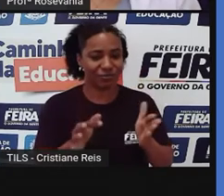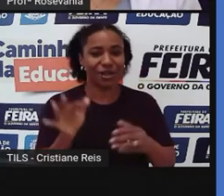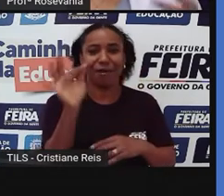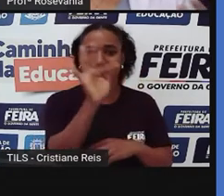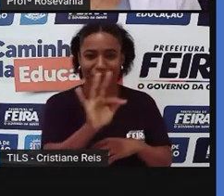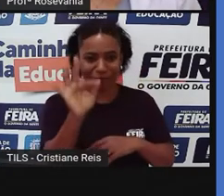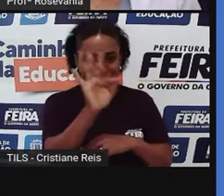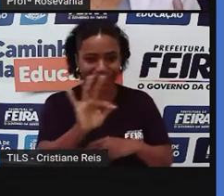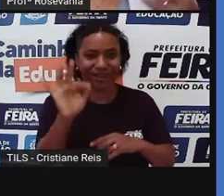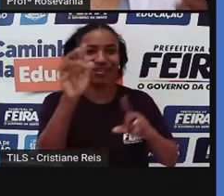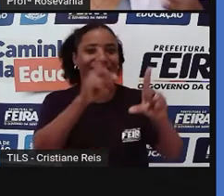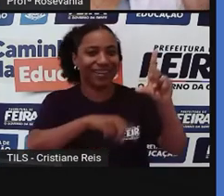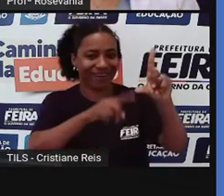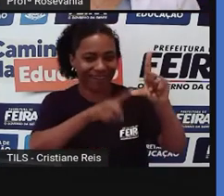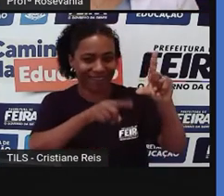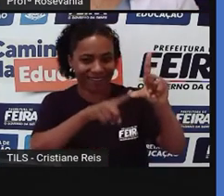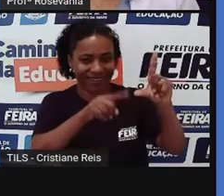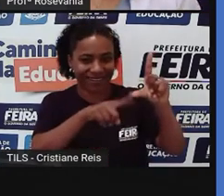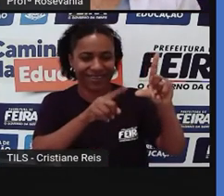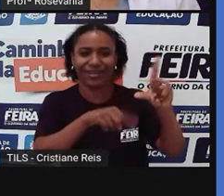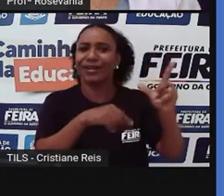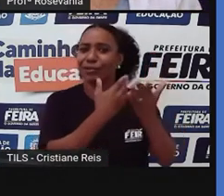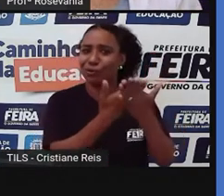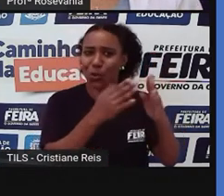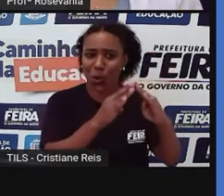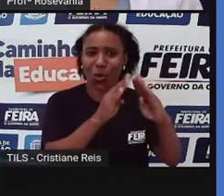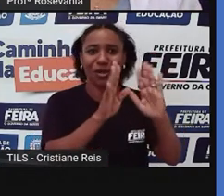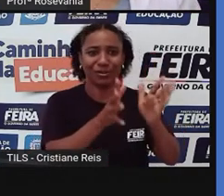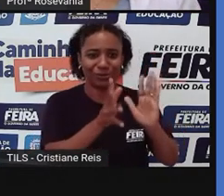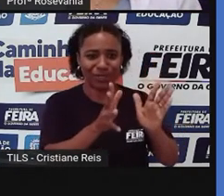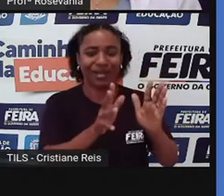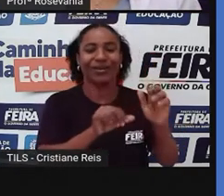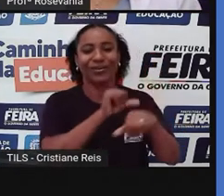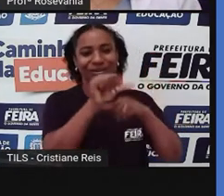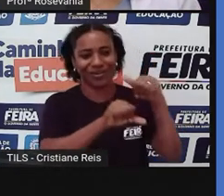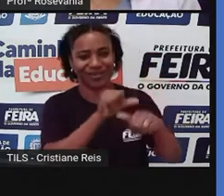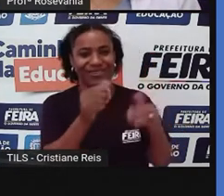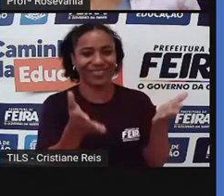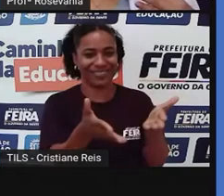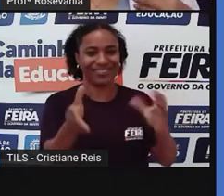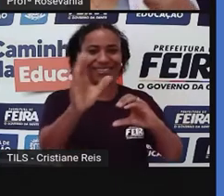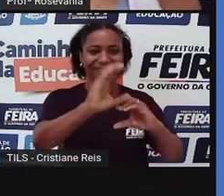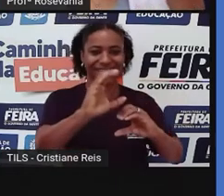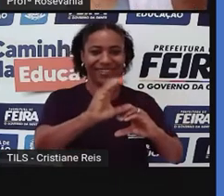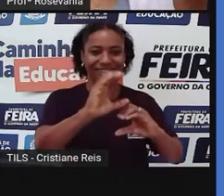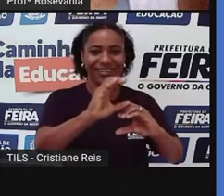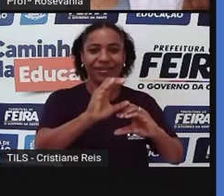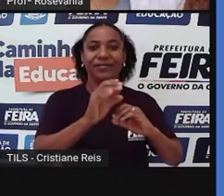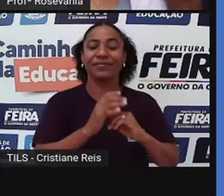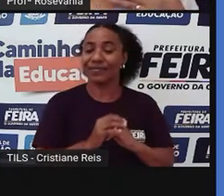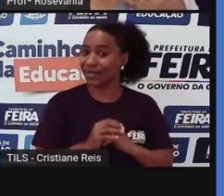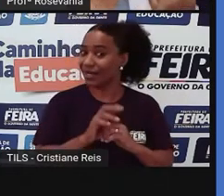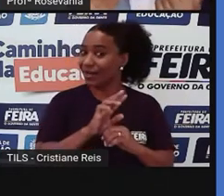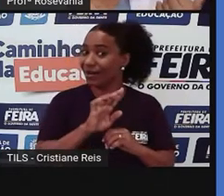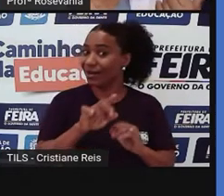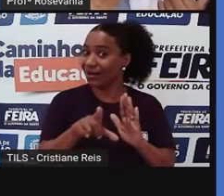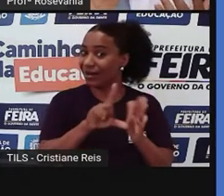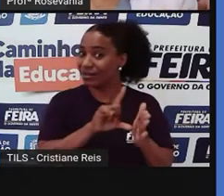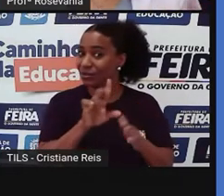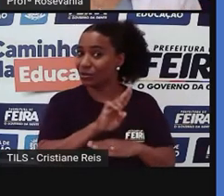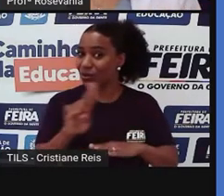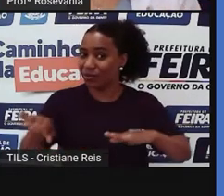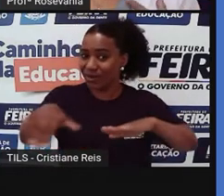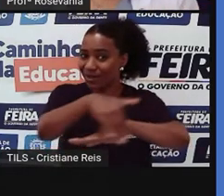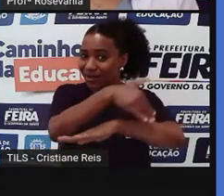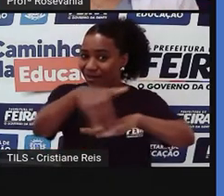letras, né, a escola normal, série de coisas, já foi aí. E ela era considerada a Avenida Paulista Brasileira,